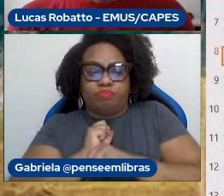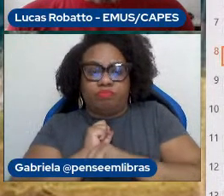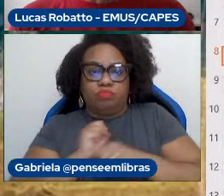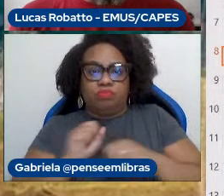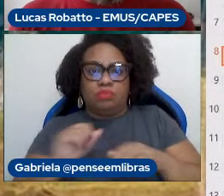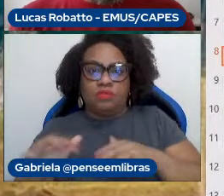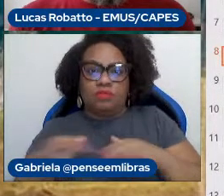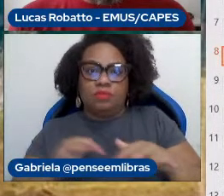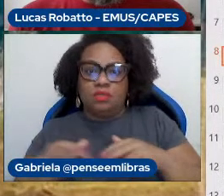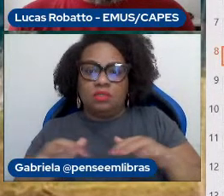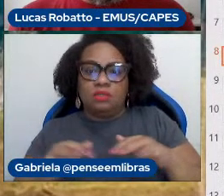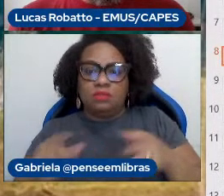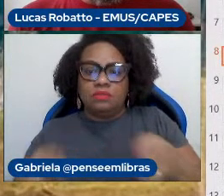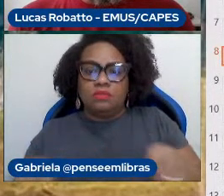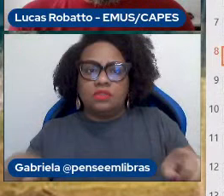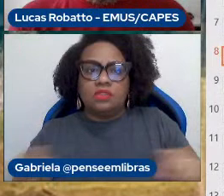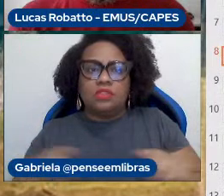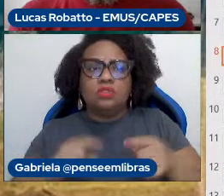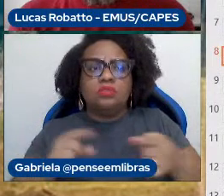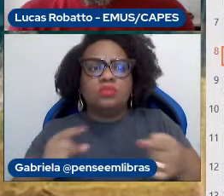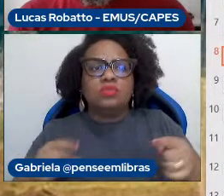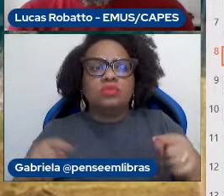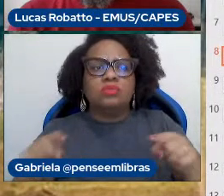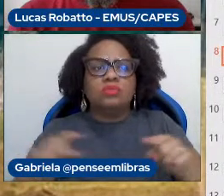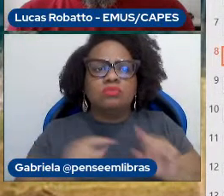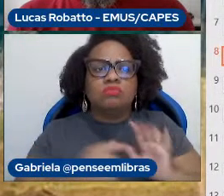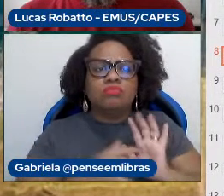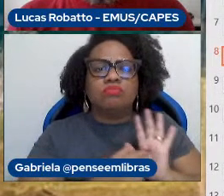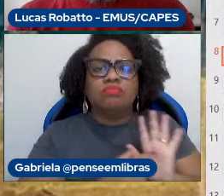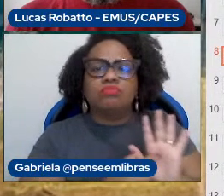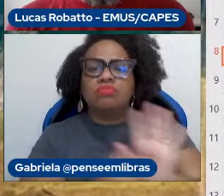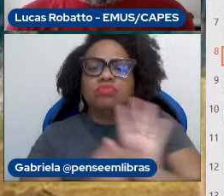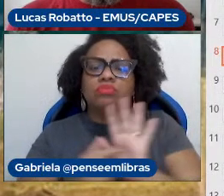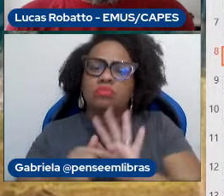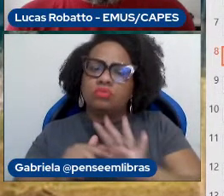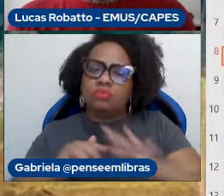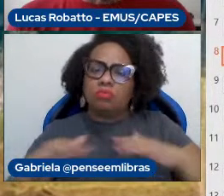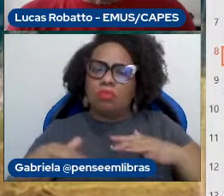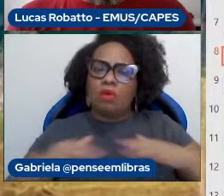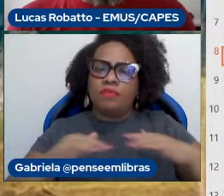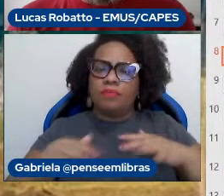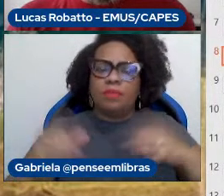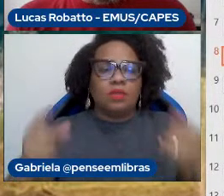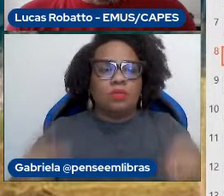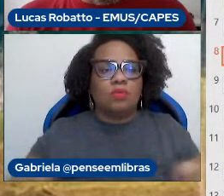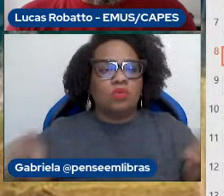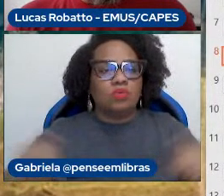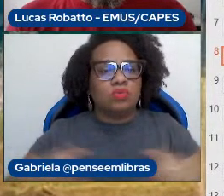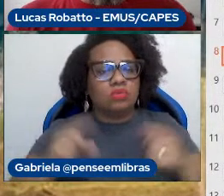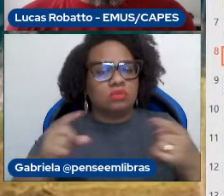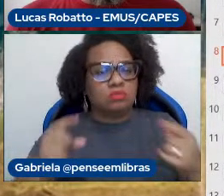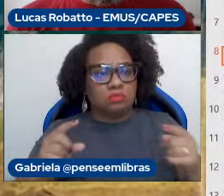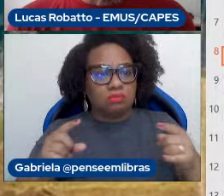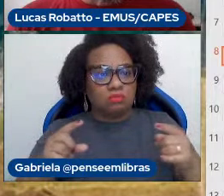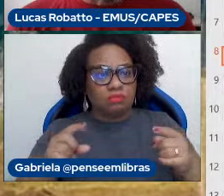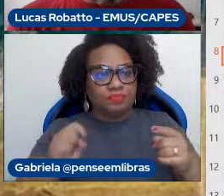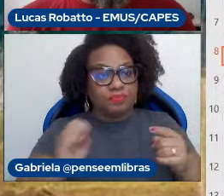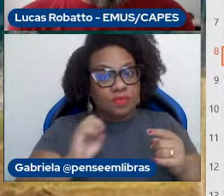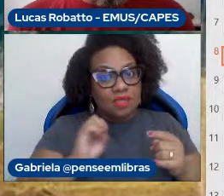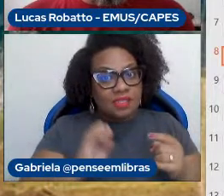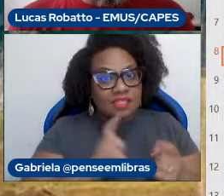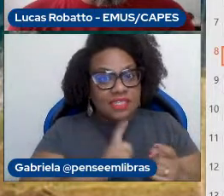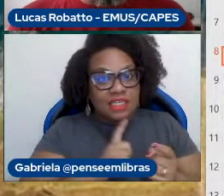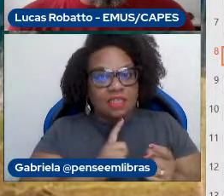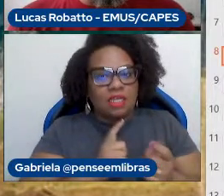vai direcionar o movimento ao fazer música o tempo inteiro. Então, mesmo quando há uma prática de estudo